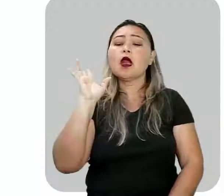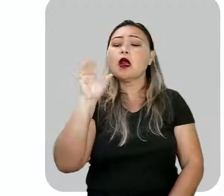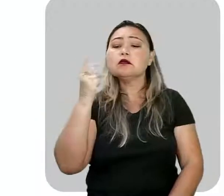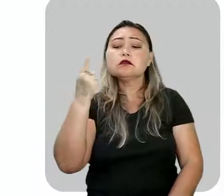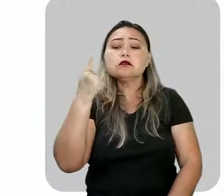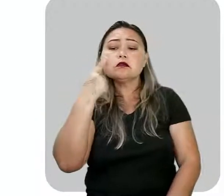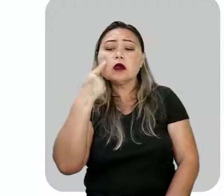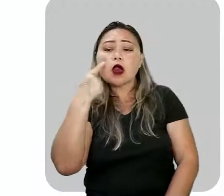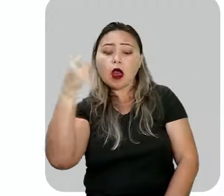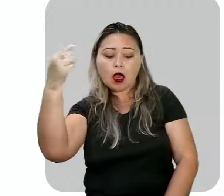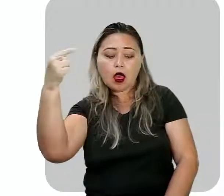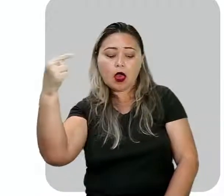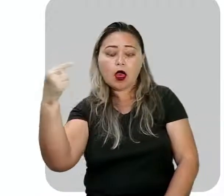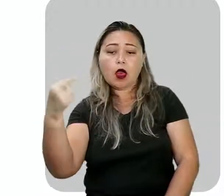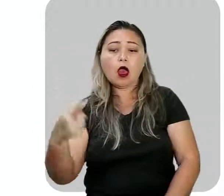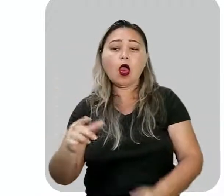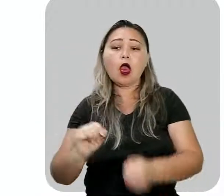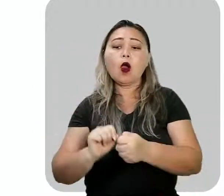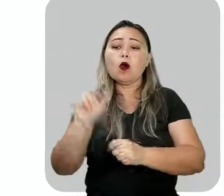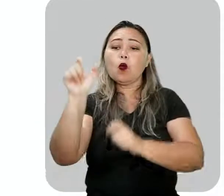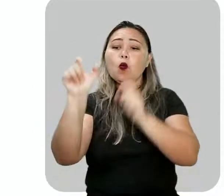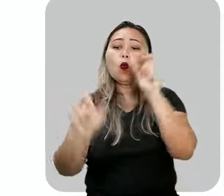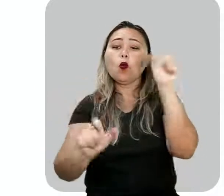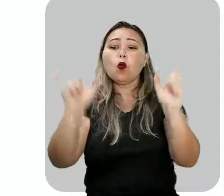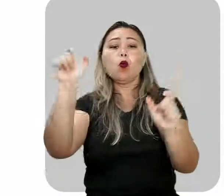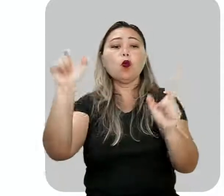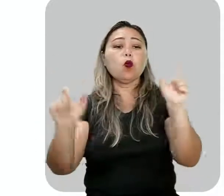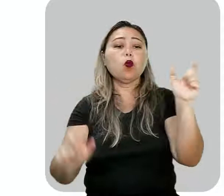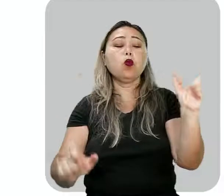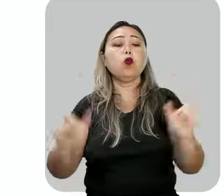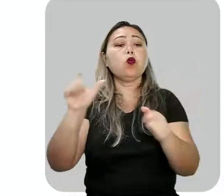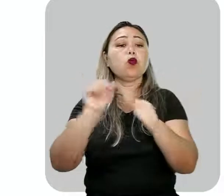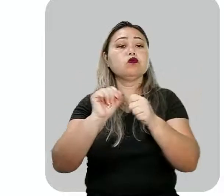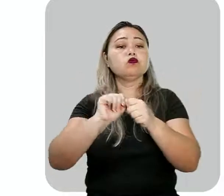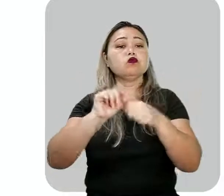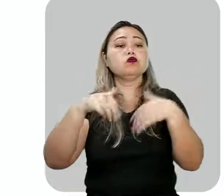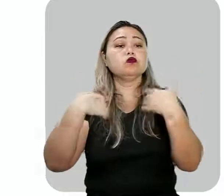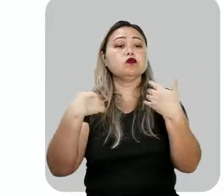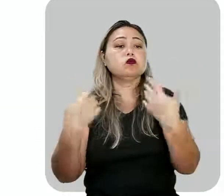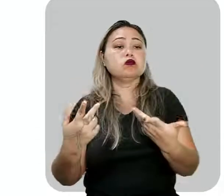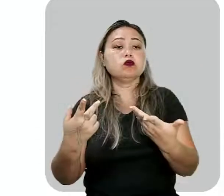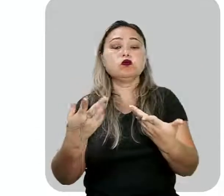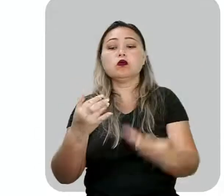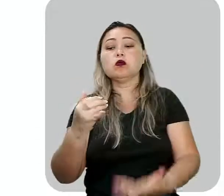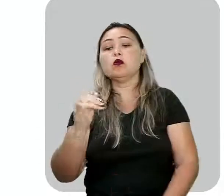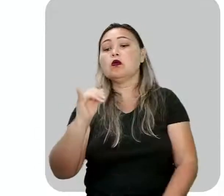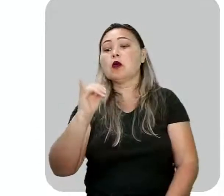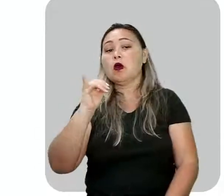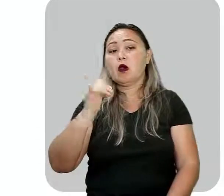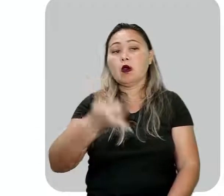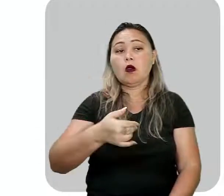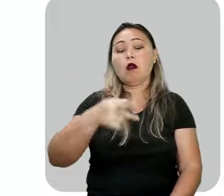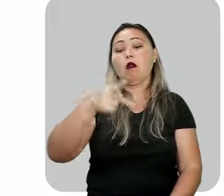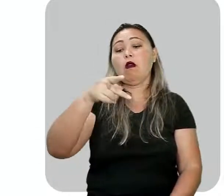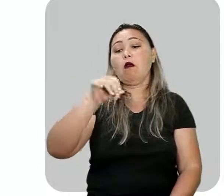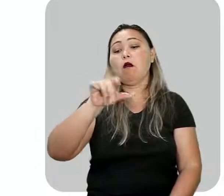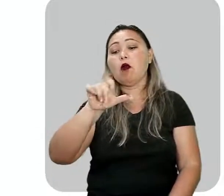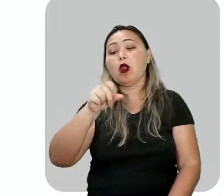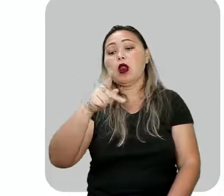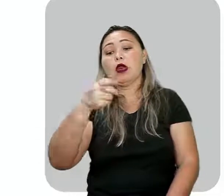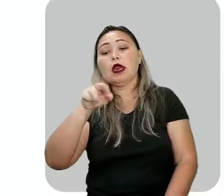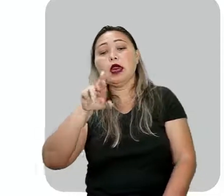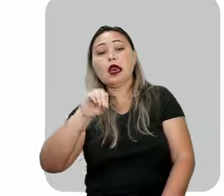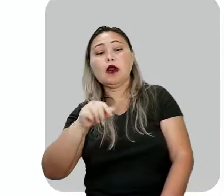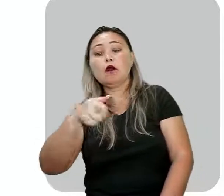ver alguns dos personagens, né, sobre aí a obra de Triste Fim de Policarpo e Quaresma.